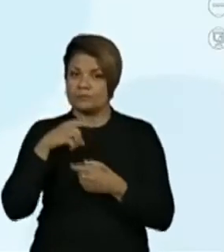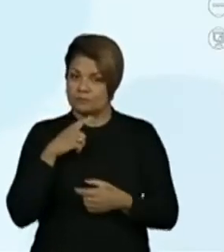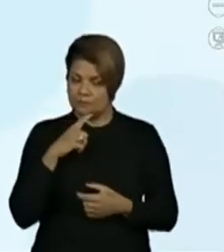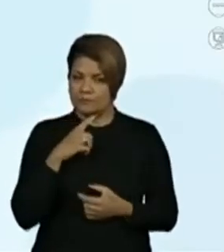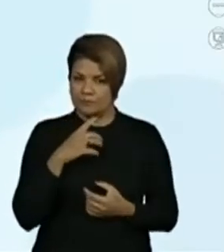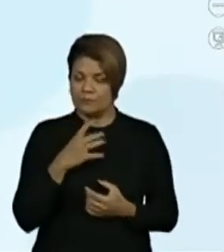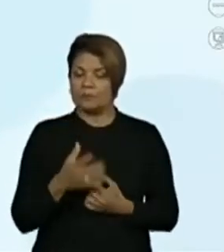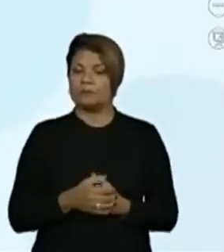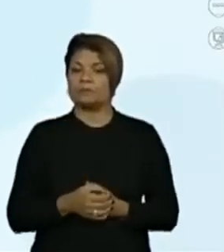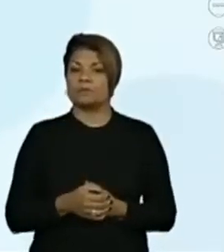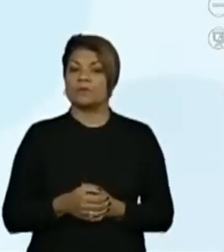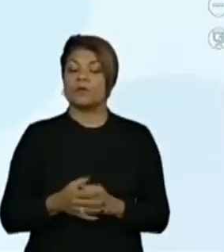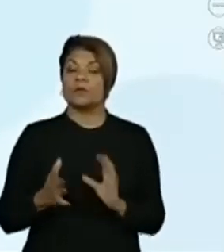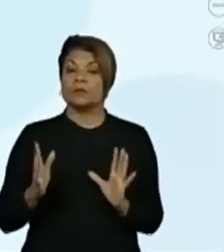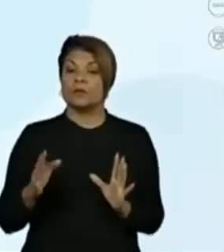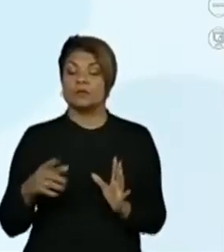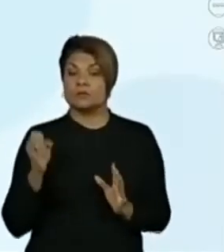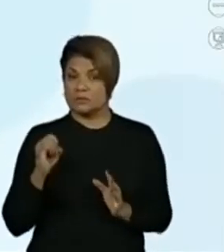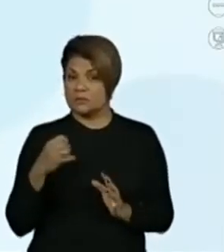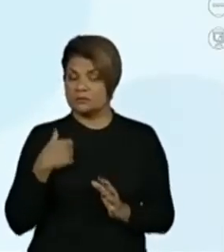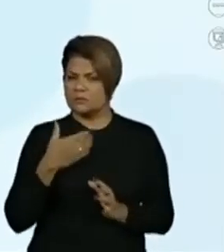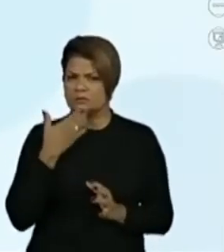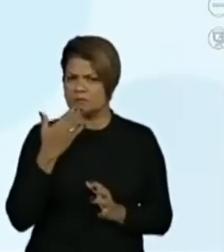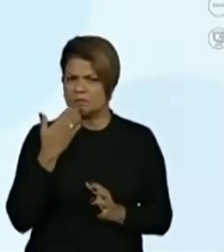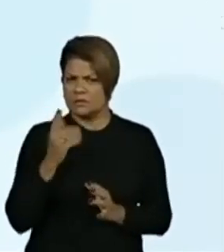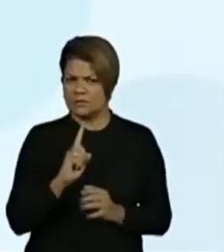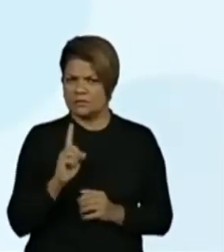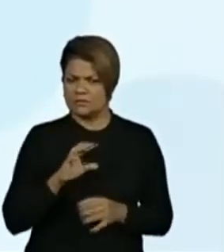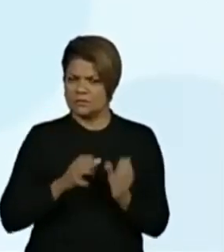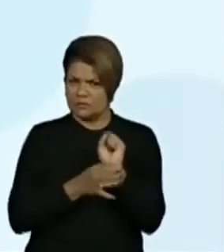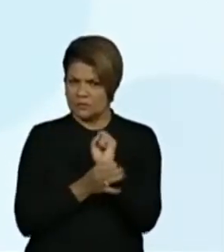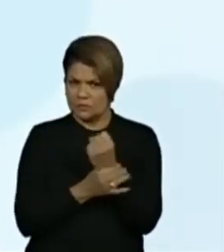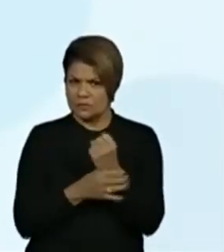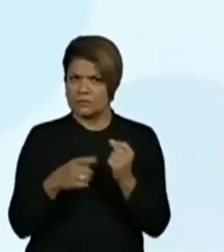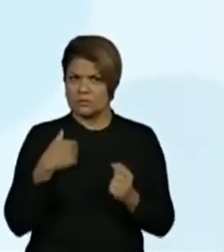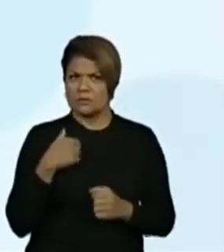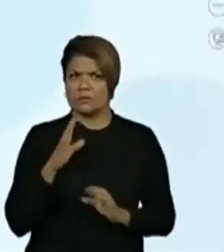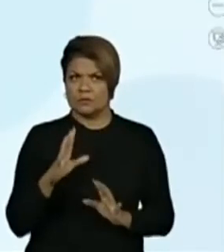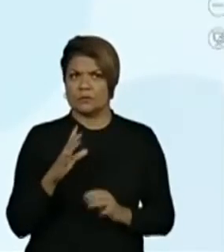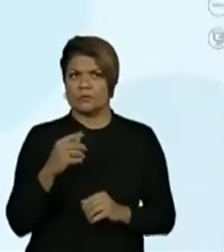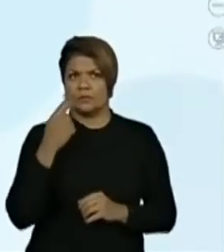facilidade e segurança para fazer essa leitura, e eu vou para o seguinte número.